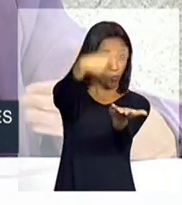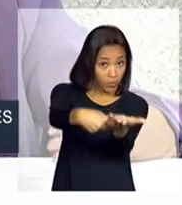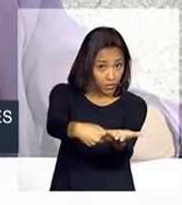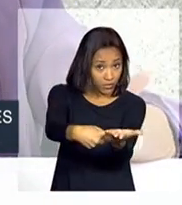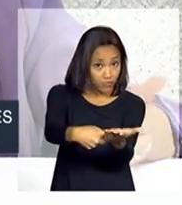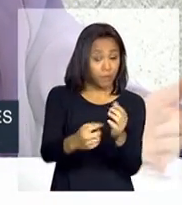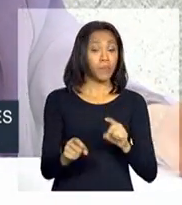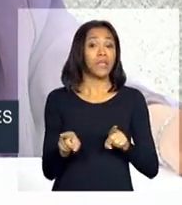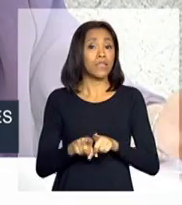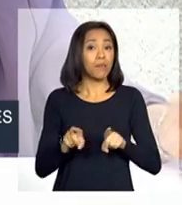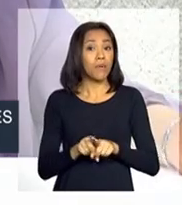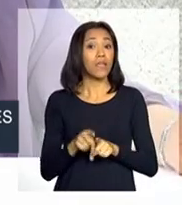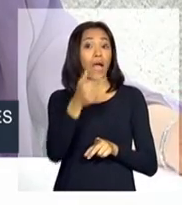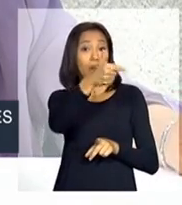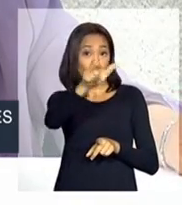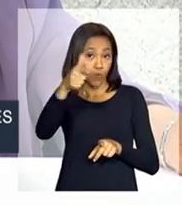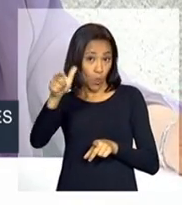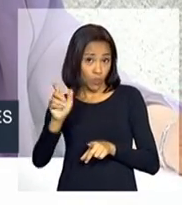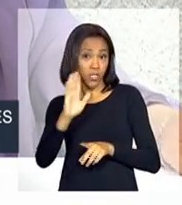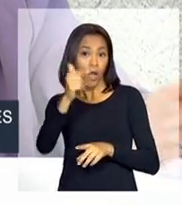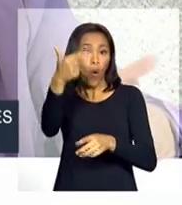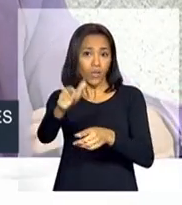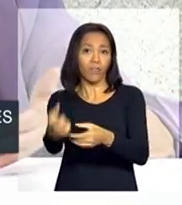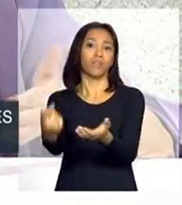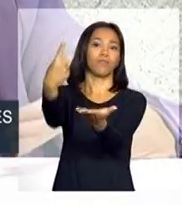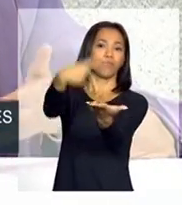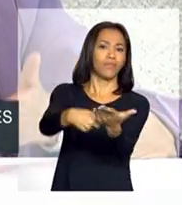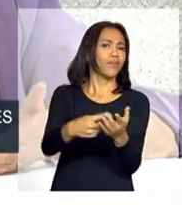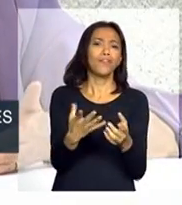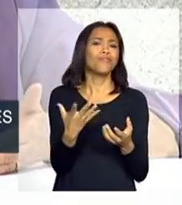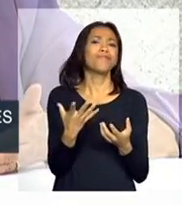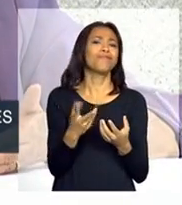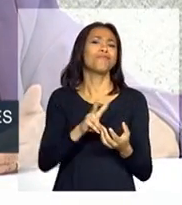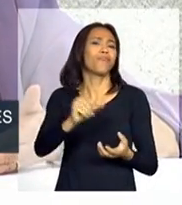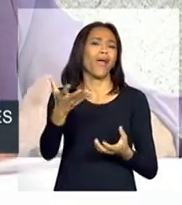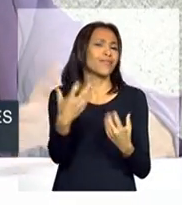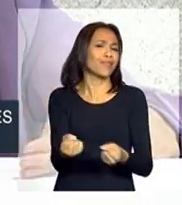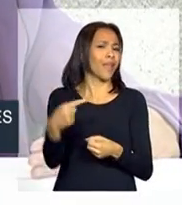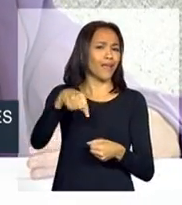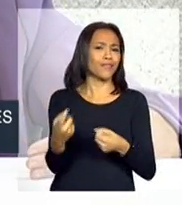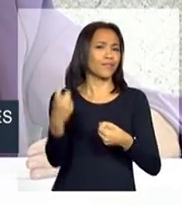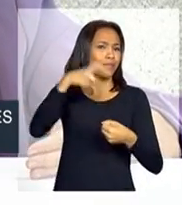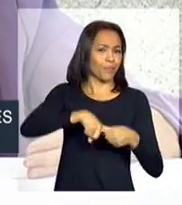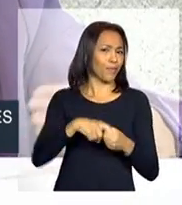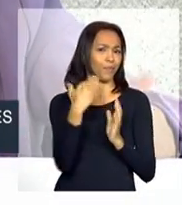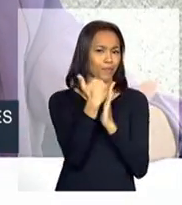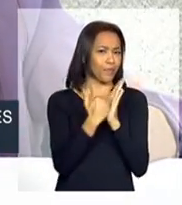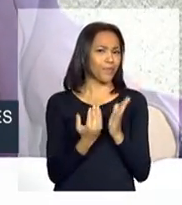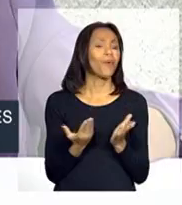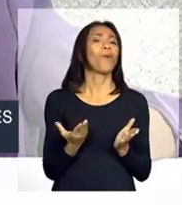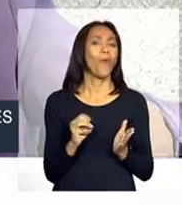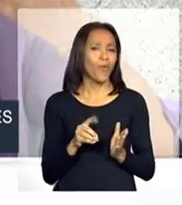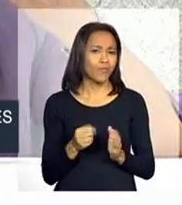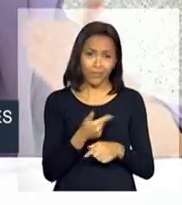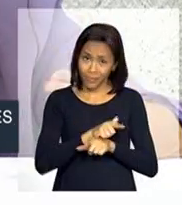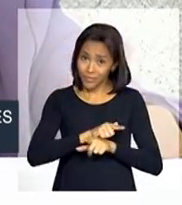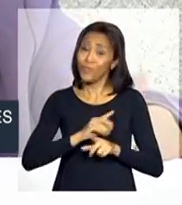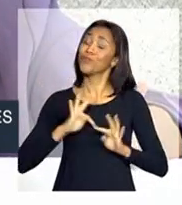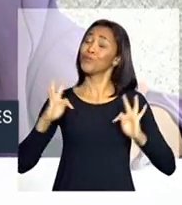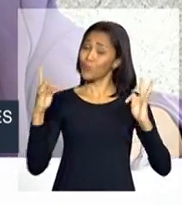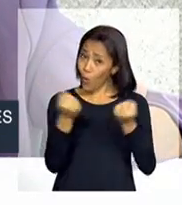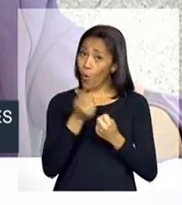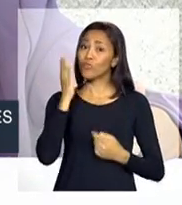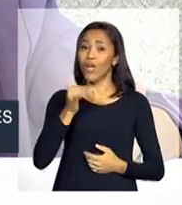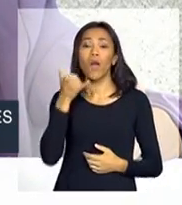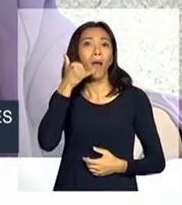daqueles também que já assinaram a repactuação, que não vão aderir a esse programa? Nenhum. Eu ontem conversei com todos